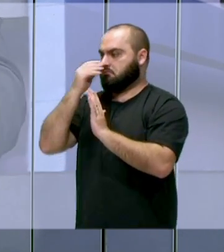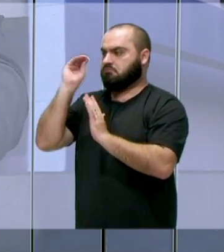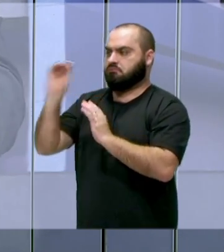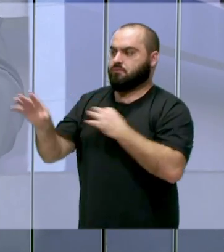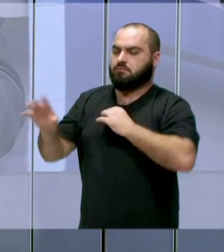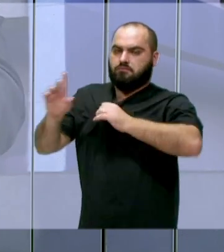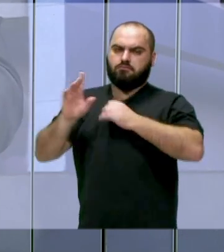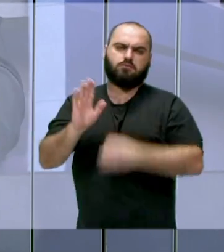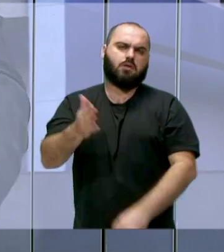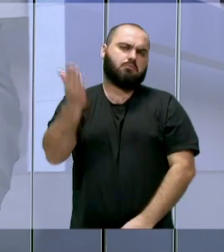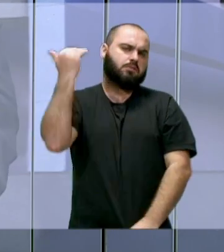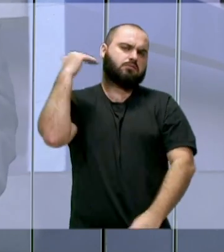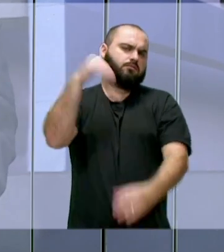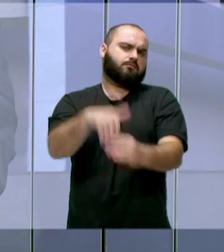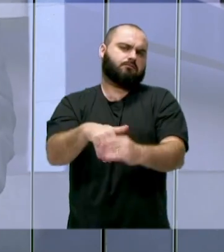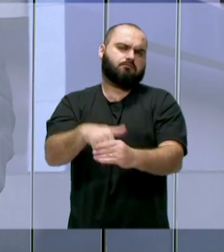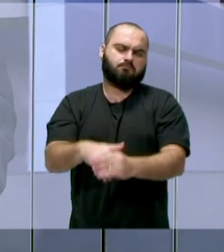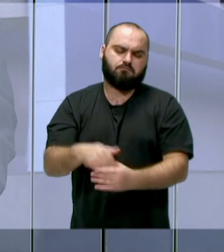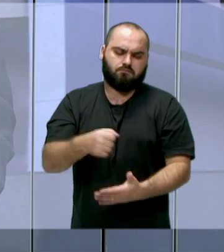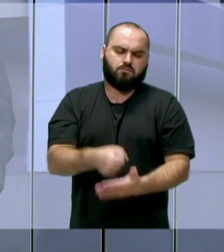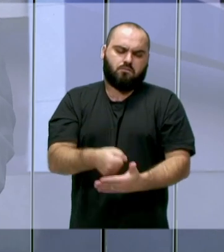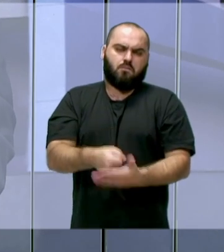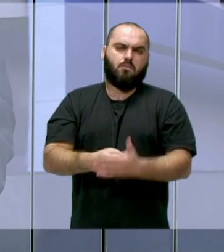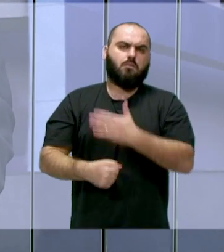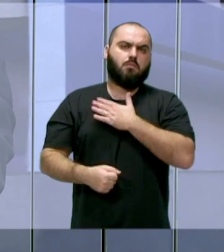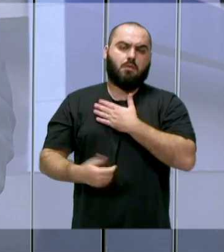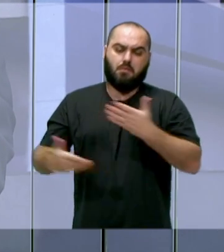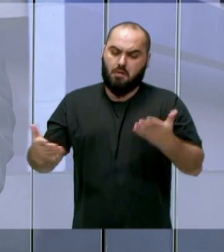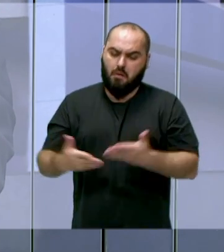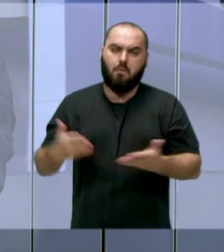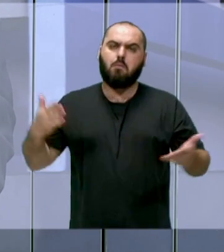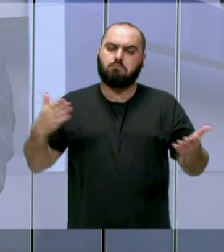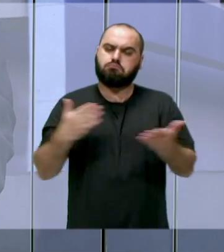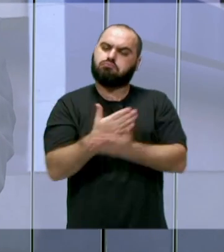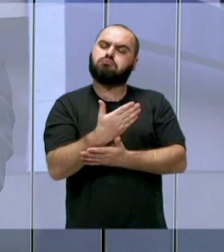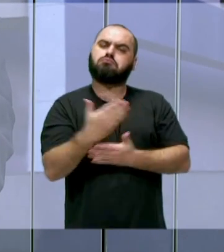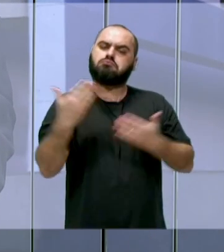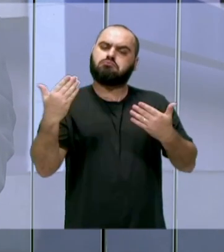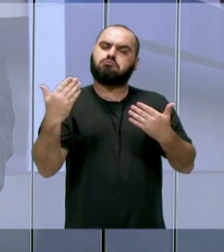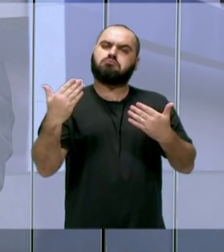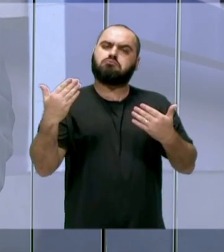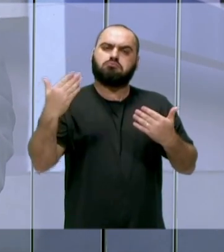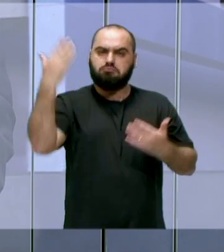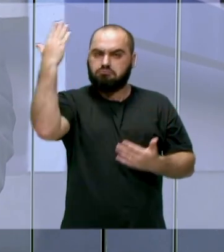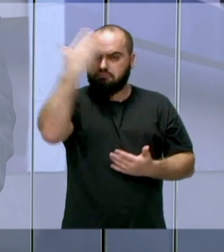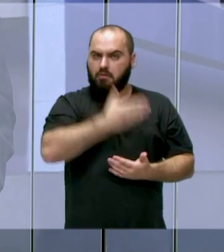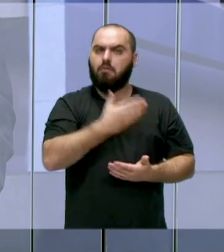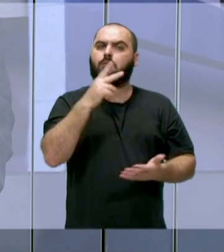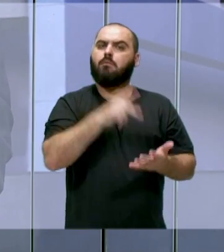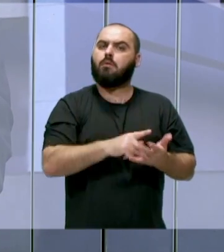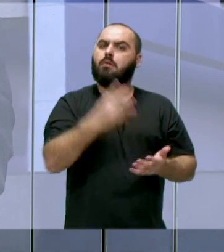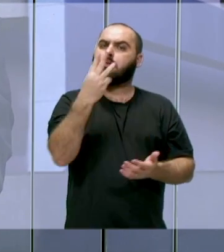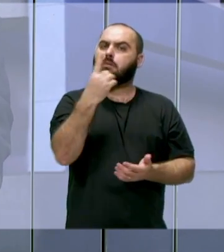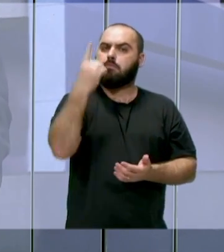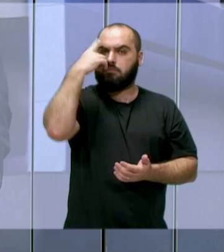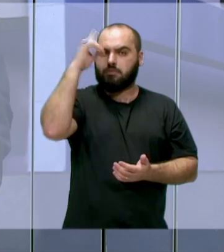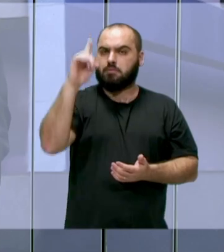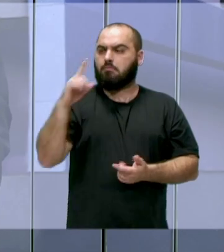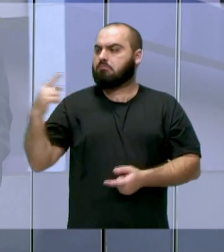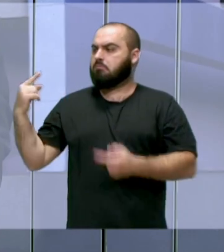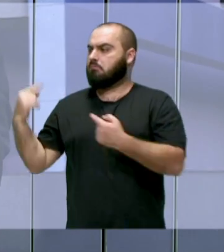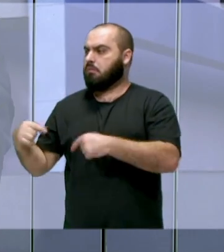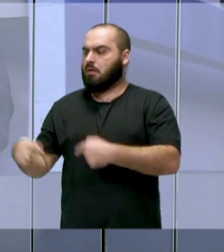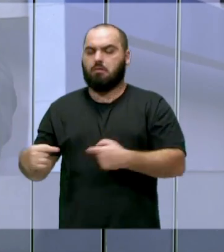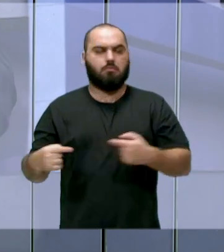aí desde a época da eleição, era um compromisso nosso e agora a gente está aprovando isso durante o nosso mandato de 31 dias. A gente não é oposição e nem